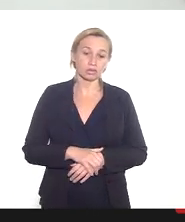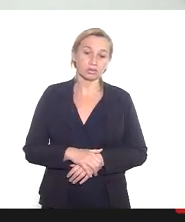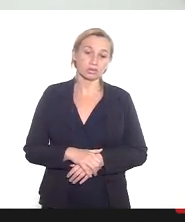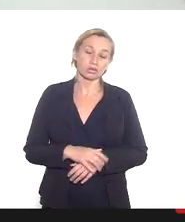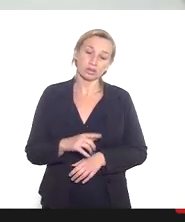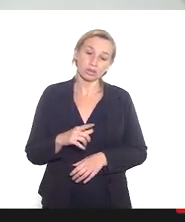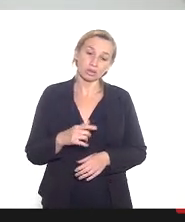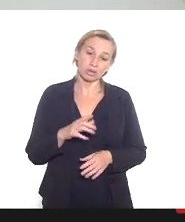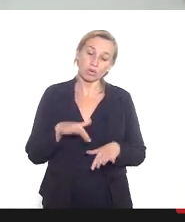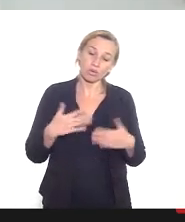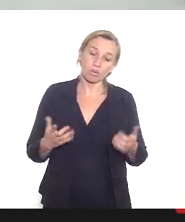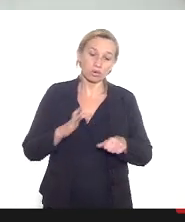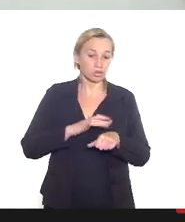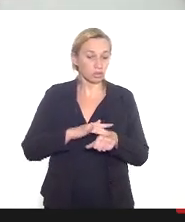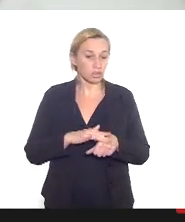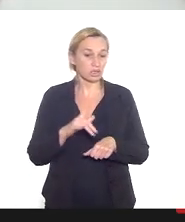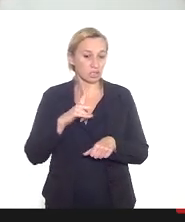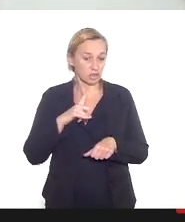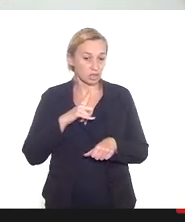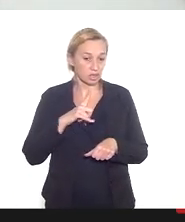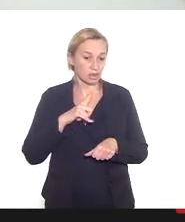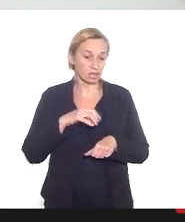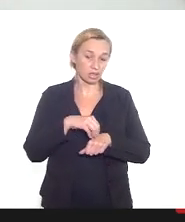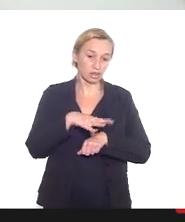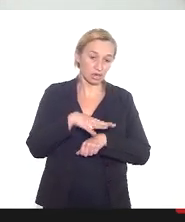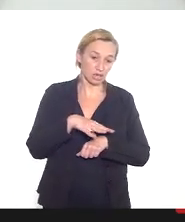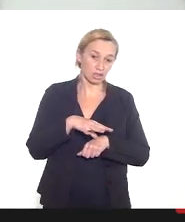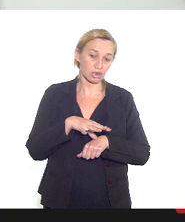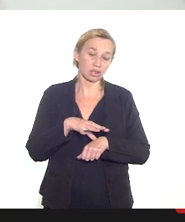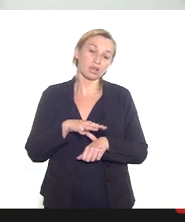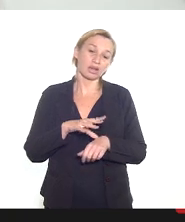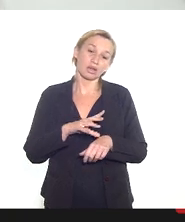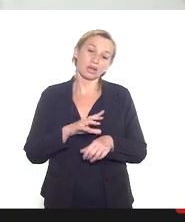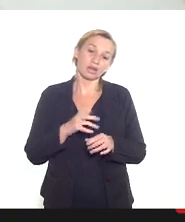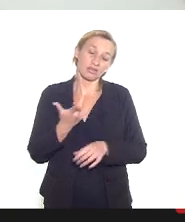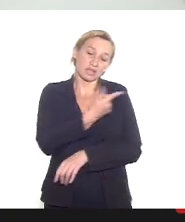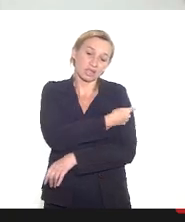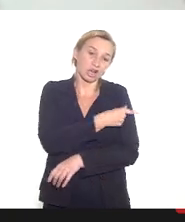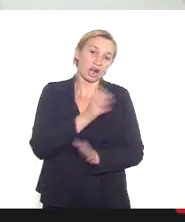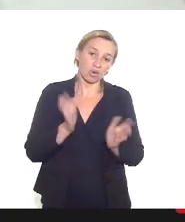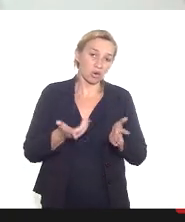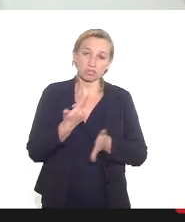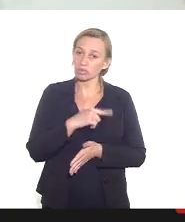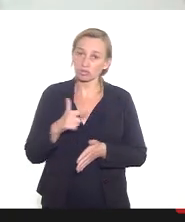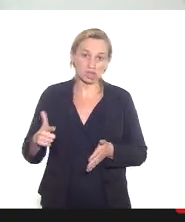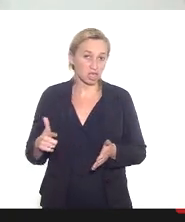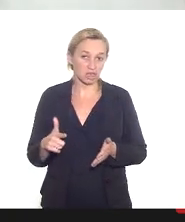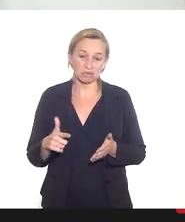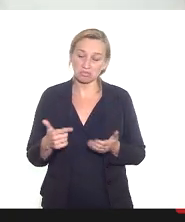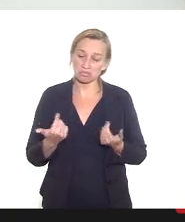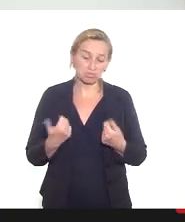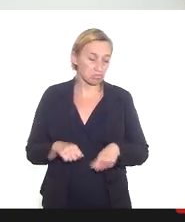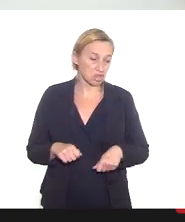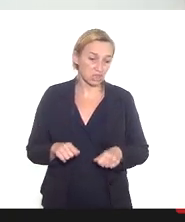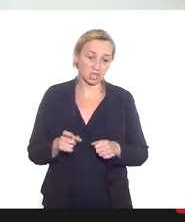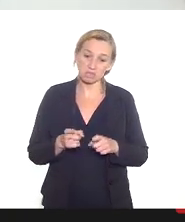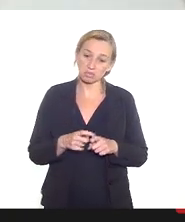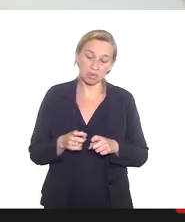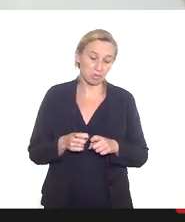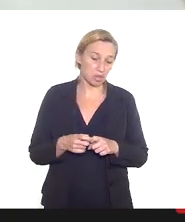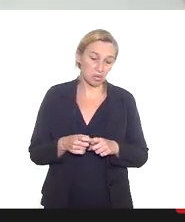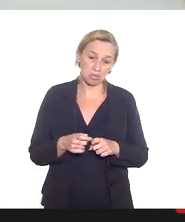possuía que estava indicada a vacinação agora não há necessidade de nenhum tipo de documento médico